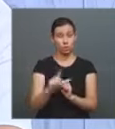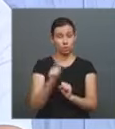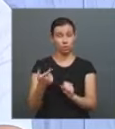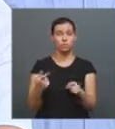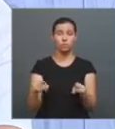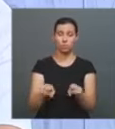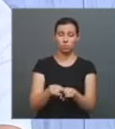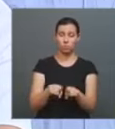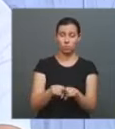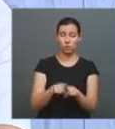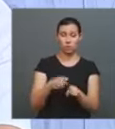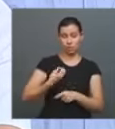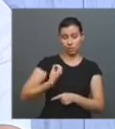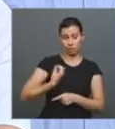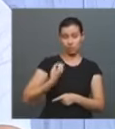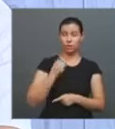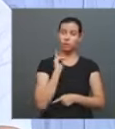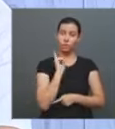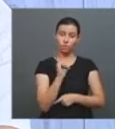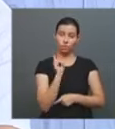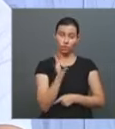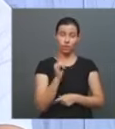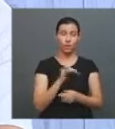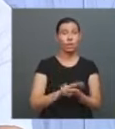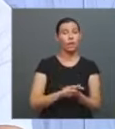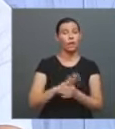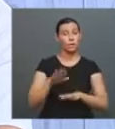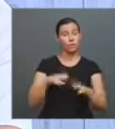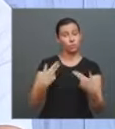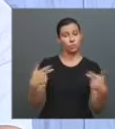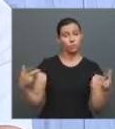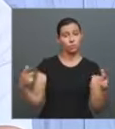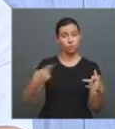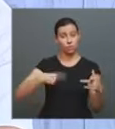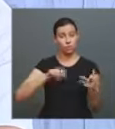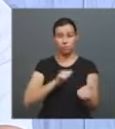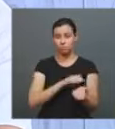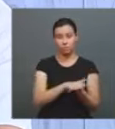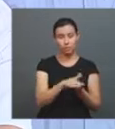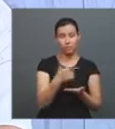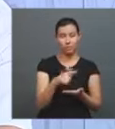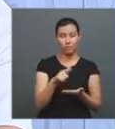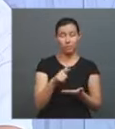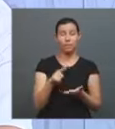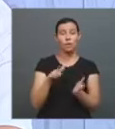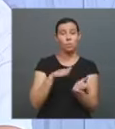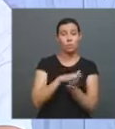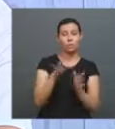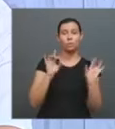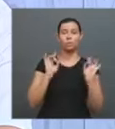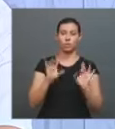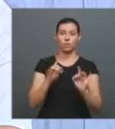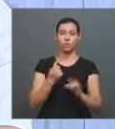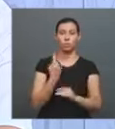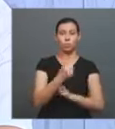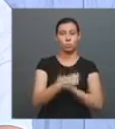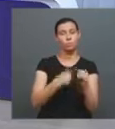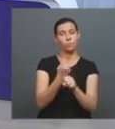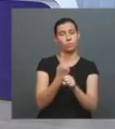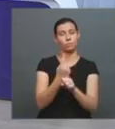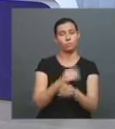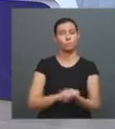biografia, coisas que normalmente a gente não publica. São edições especiais, normalmente uma por ano que a gente faz.